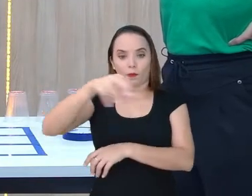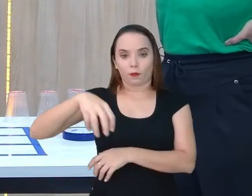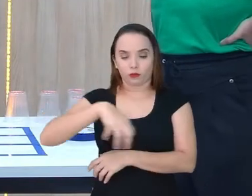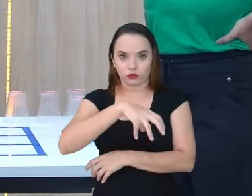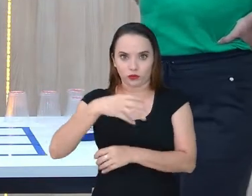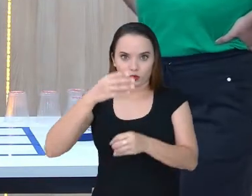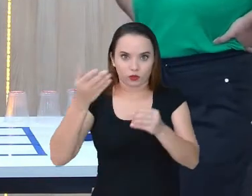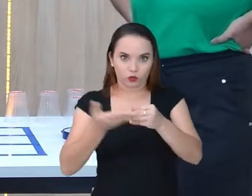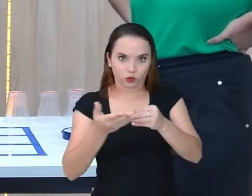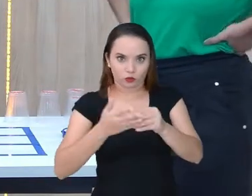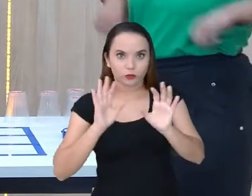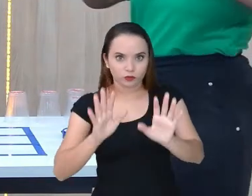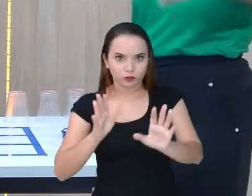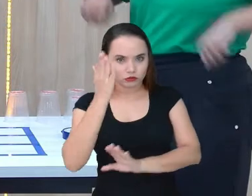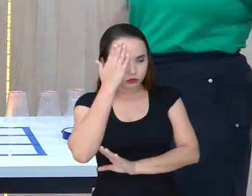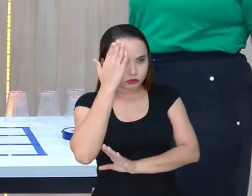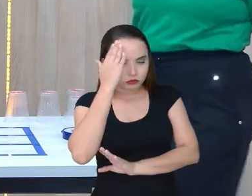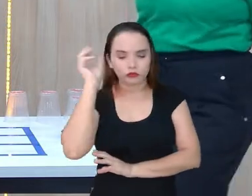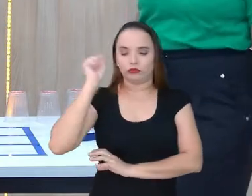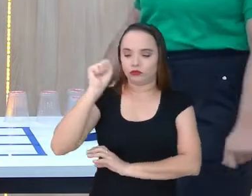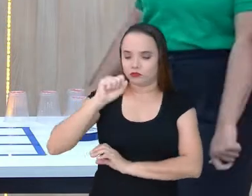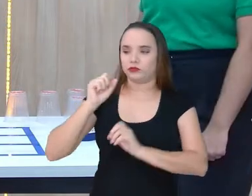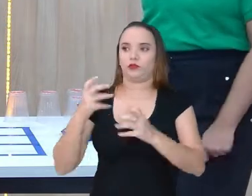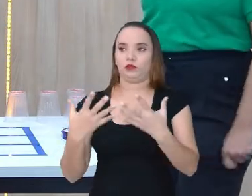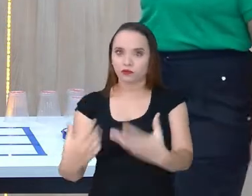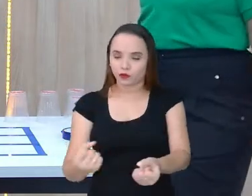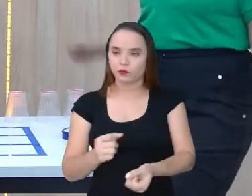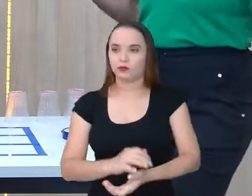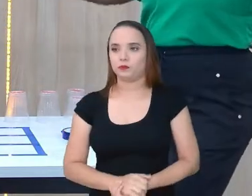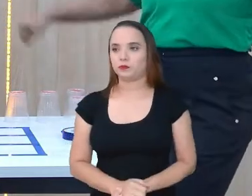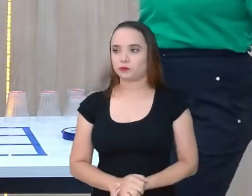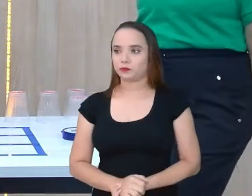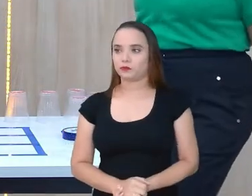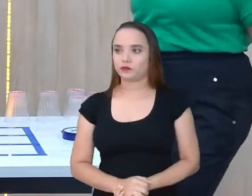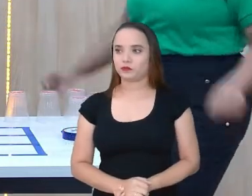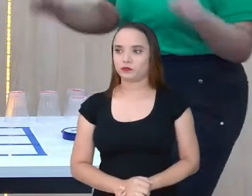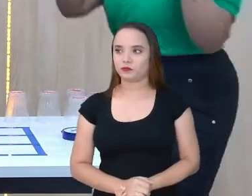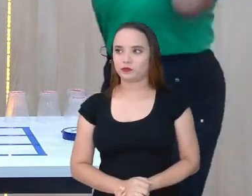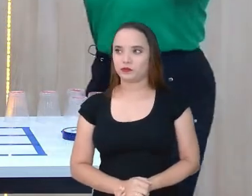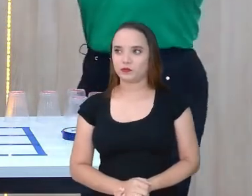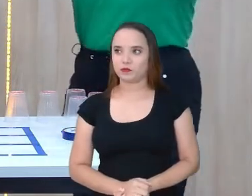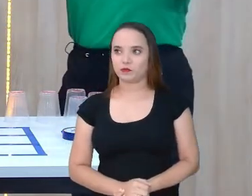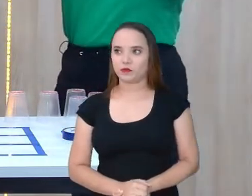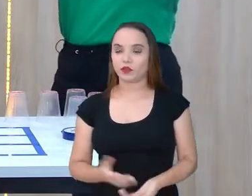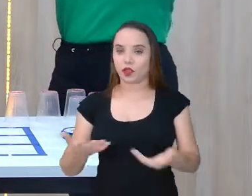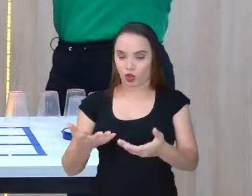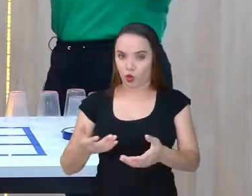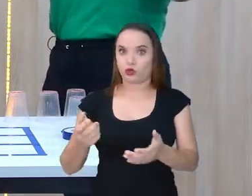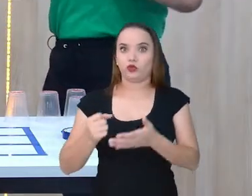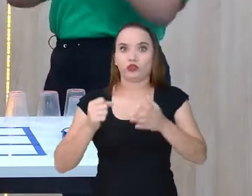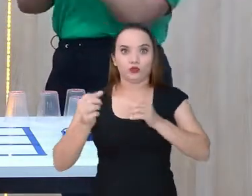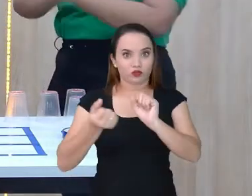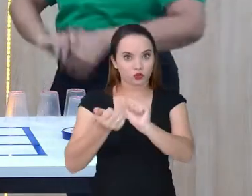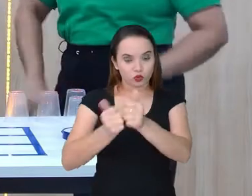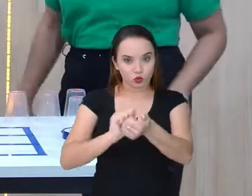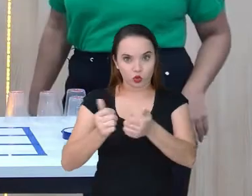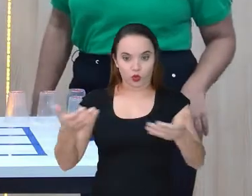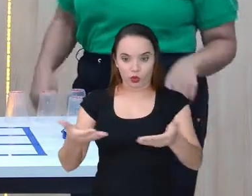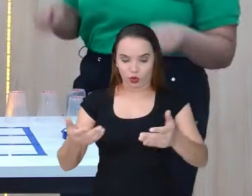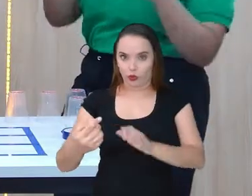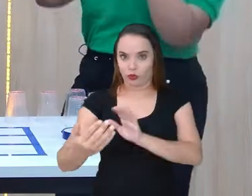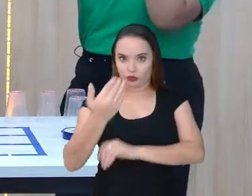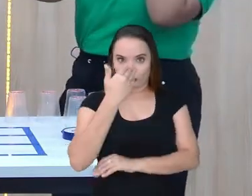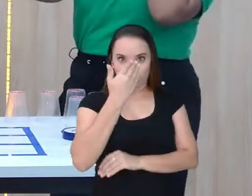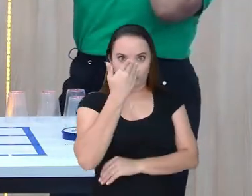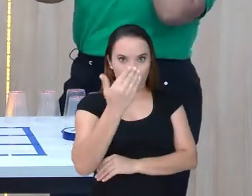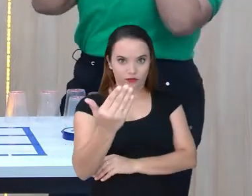Entendeu? Entendi. Bora. Simbora? Bora. Agora vai ficar assim de frente mesmo, porque senão não dá pra gente...